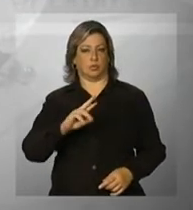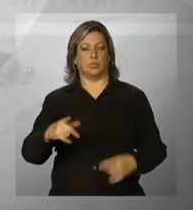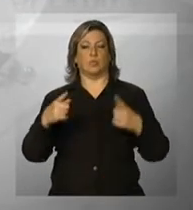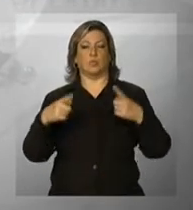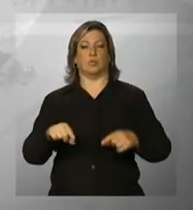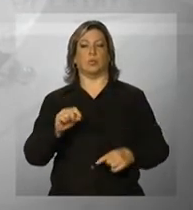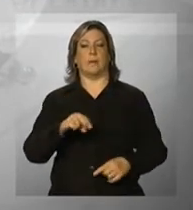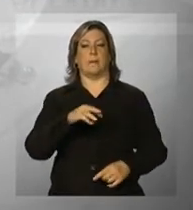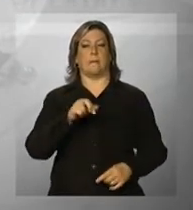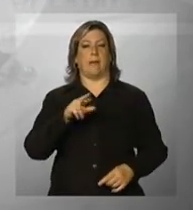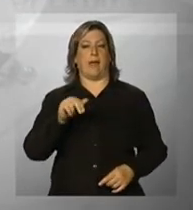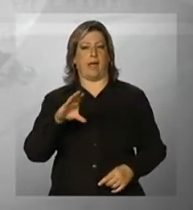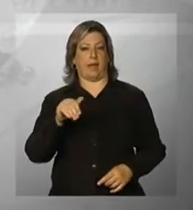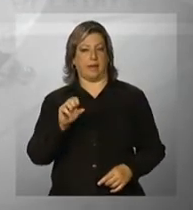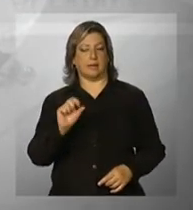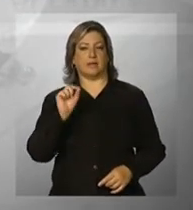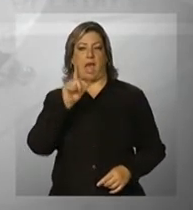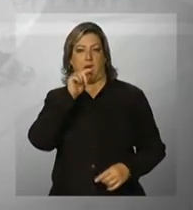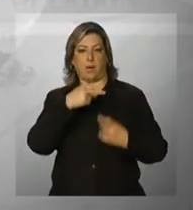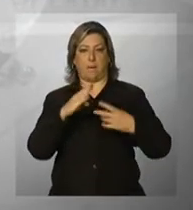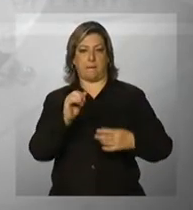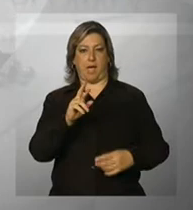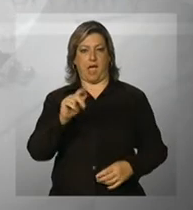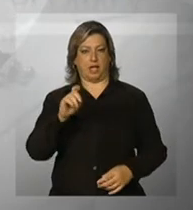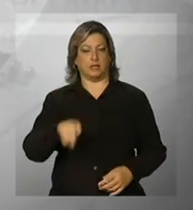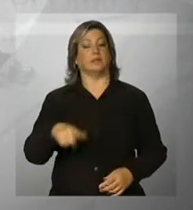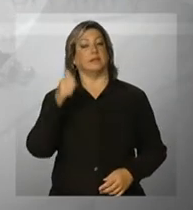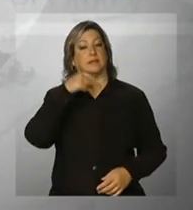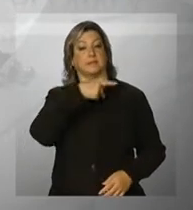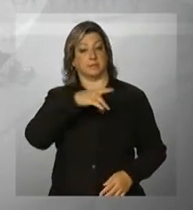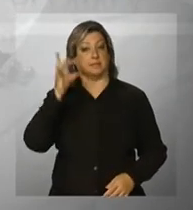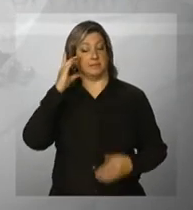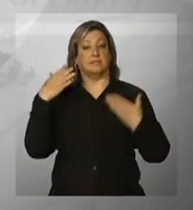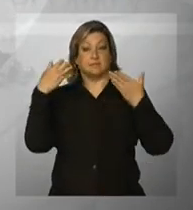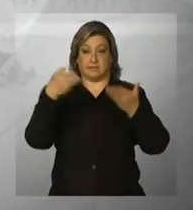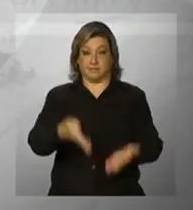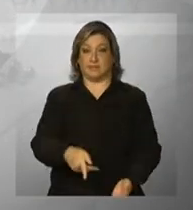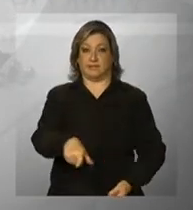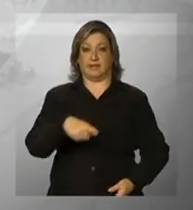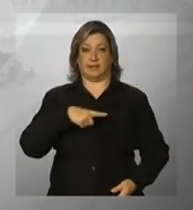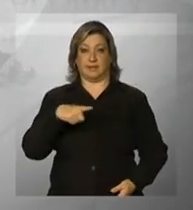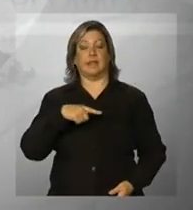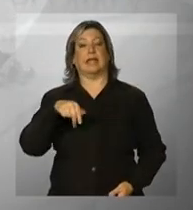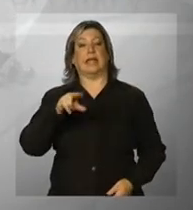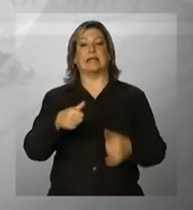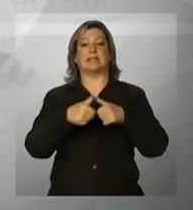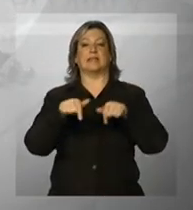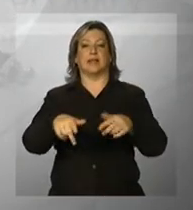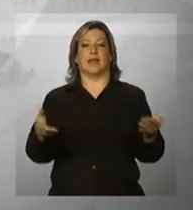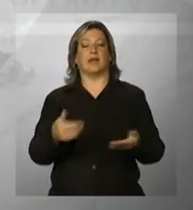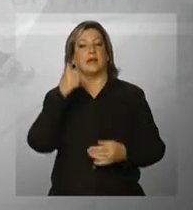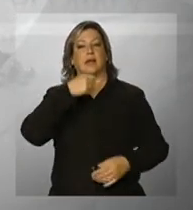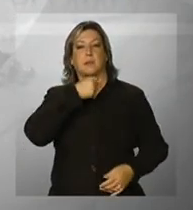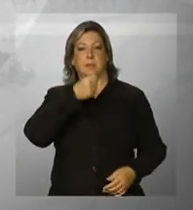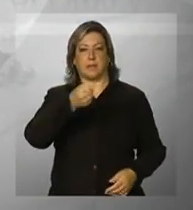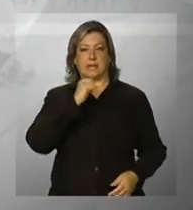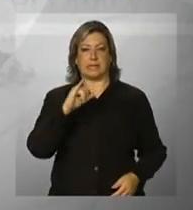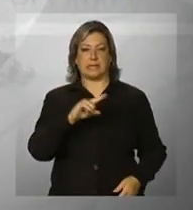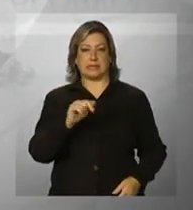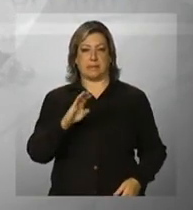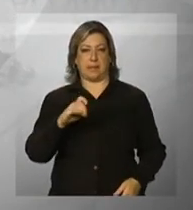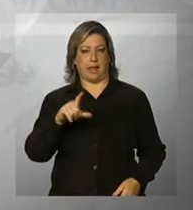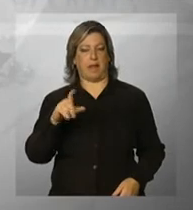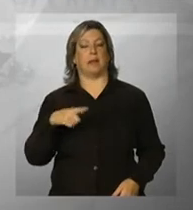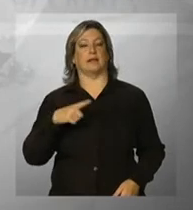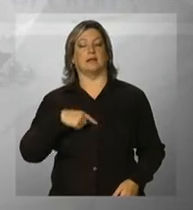sistema Marrecas. A entrega contará com a presença da presidenta Dilma Rousseff. E quem está em Caxias do Sul é a repórter Isabela